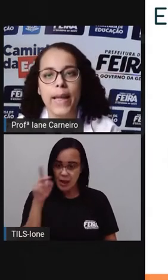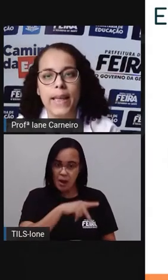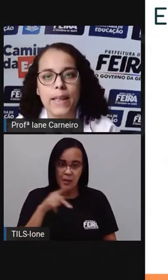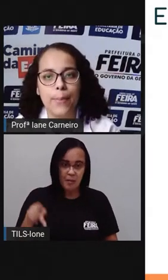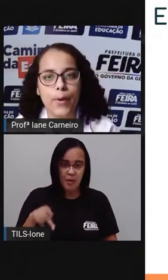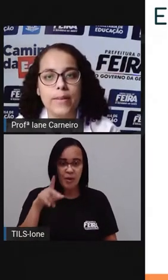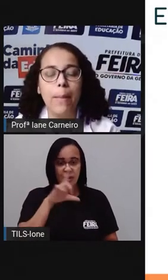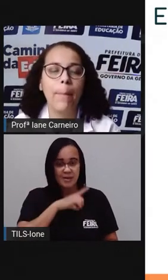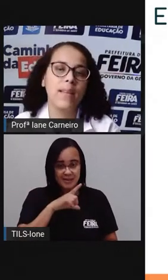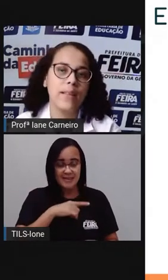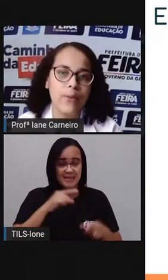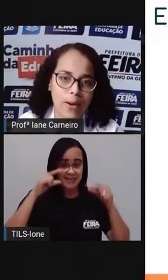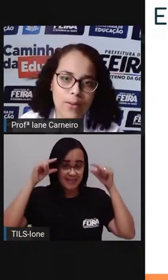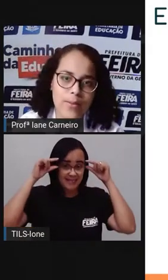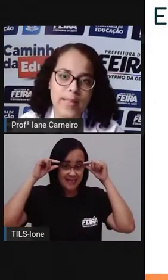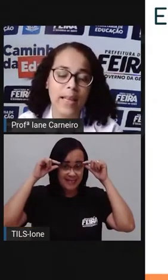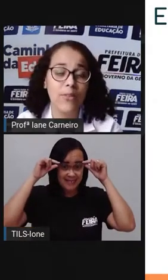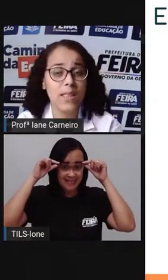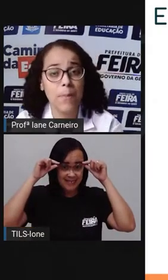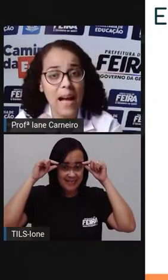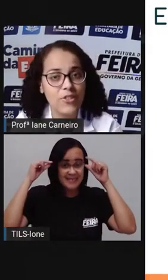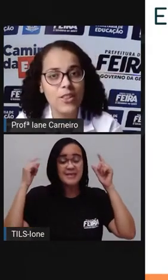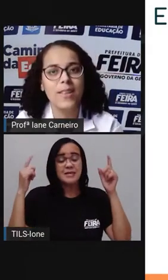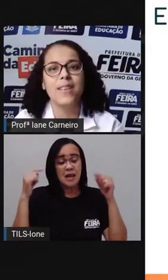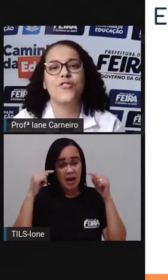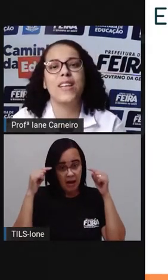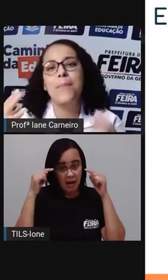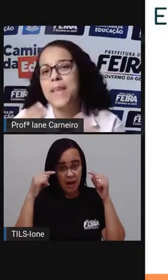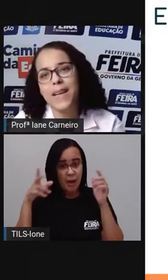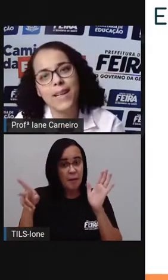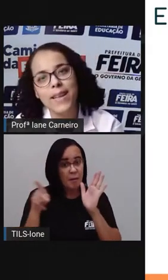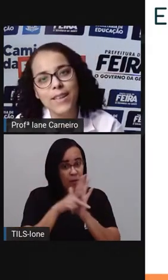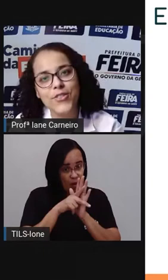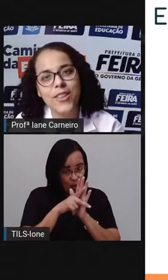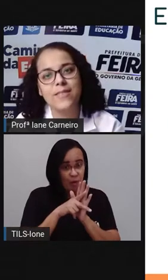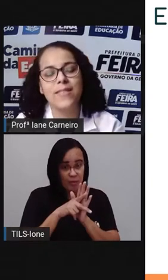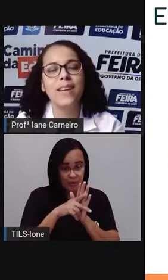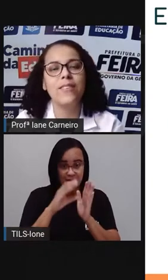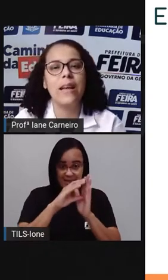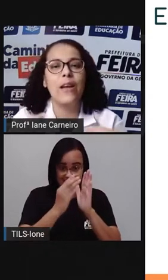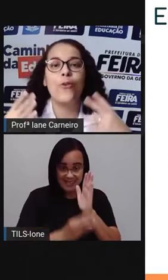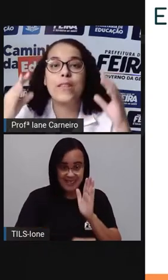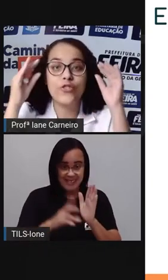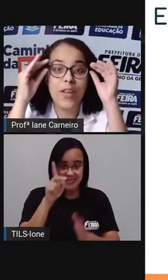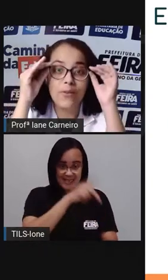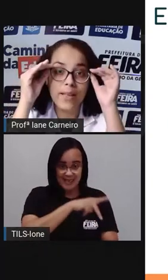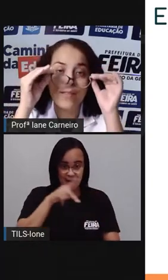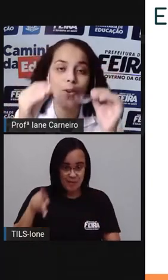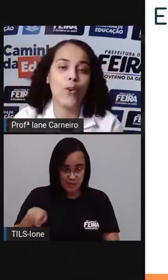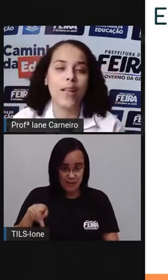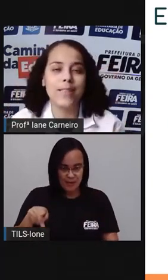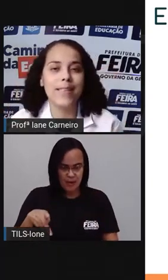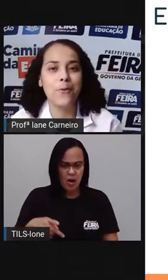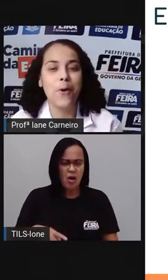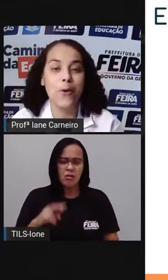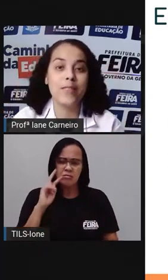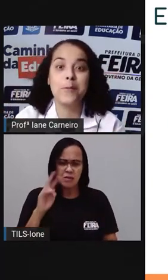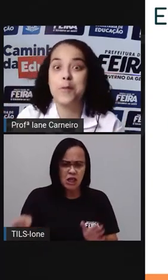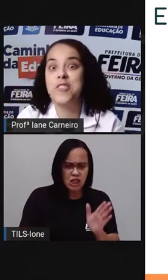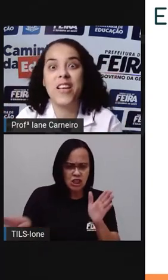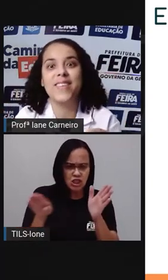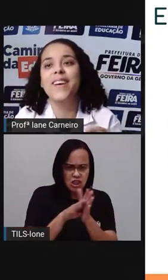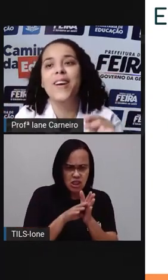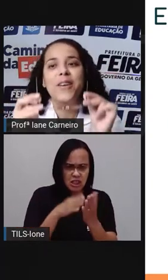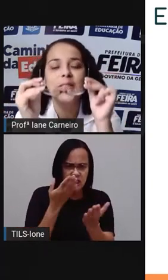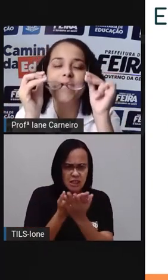até a bonequinha da Pró também tem o óculos, né? Que faz parte já da minha característica, né? Quando eu chego na escola sem o óculos,